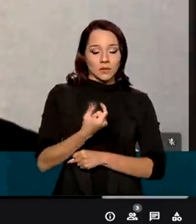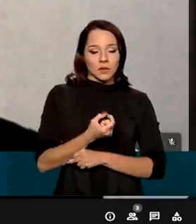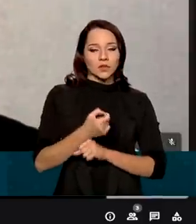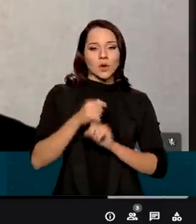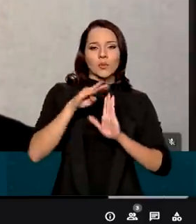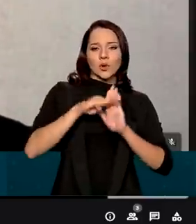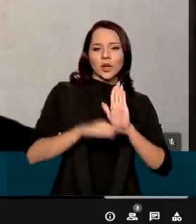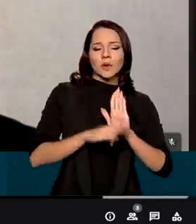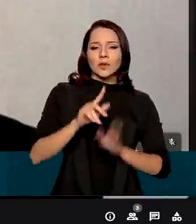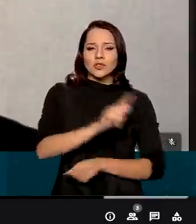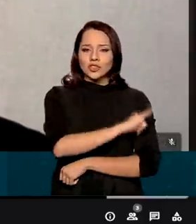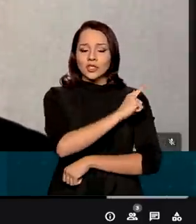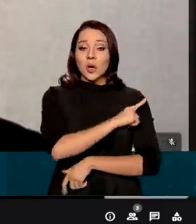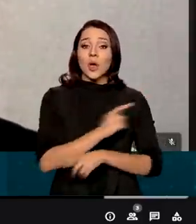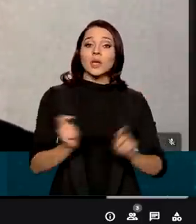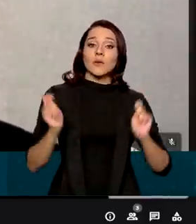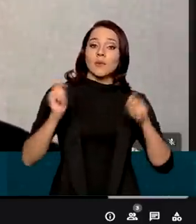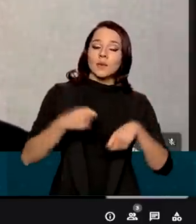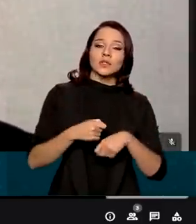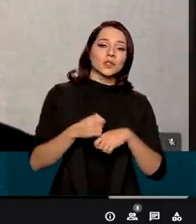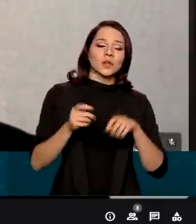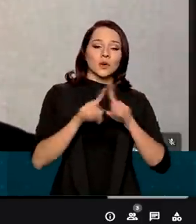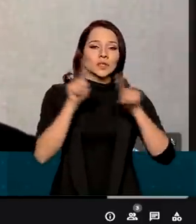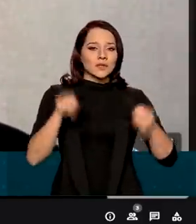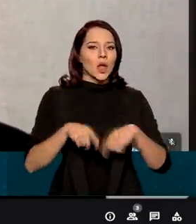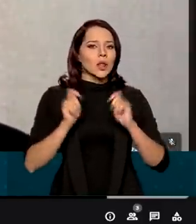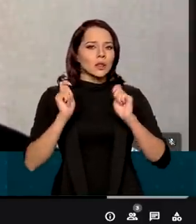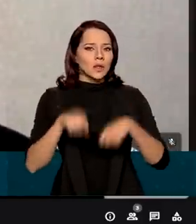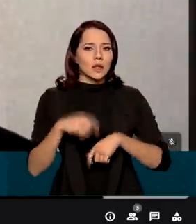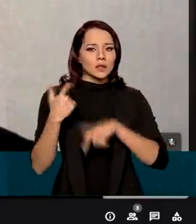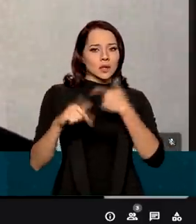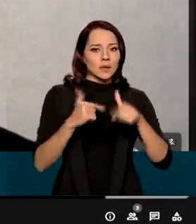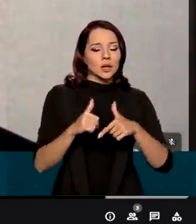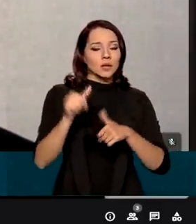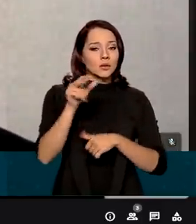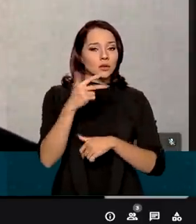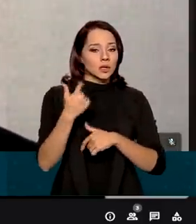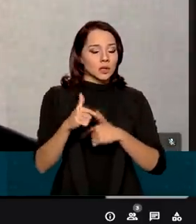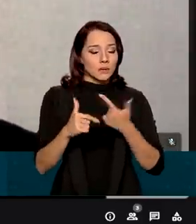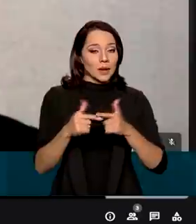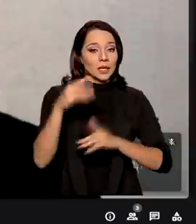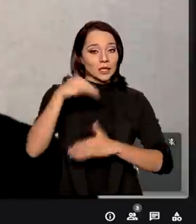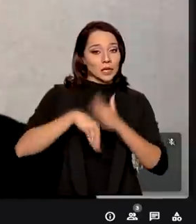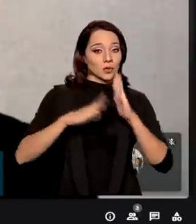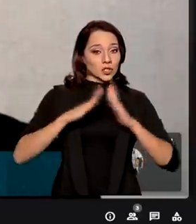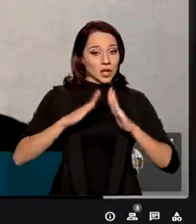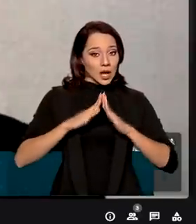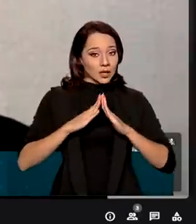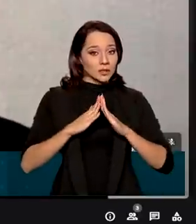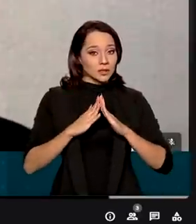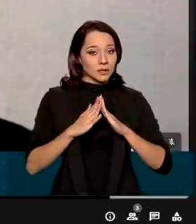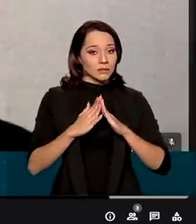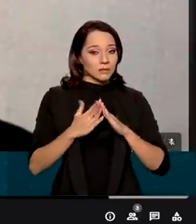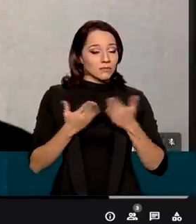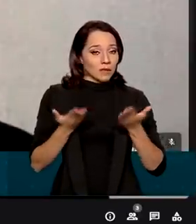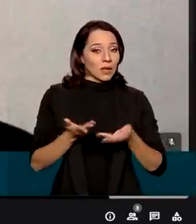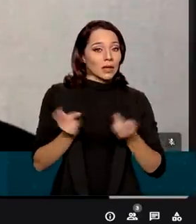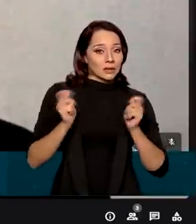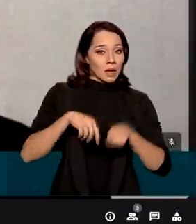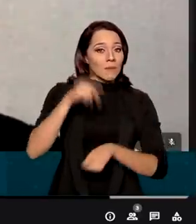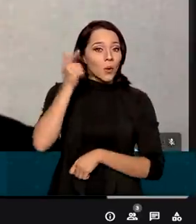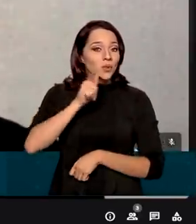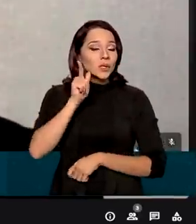de gestão que vai permitir que os servidores continuem atuando por meio do trabalho remoto, de forma a que nós